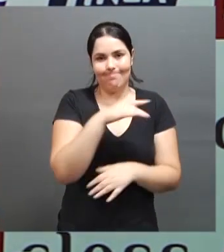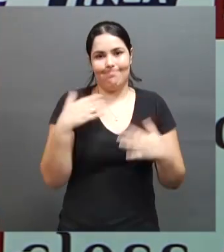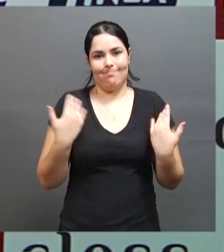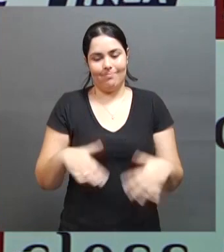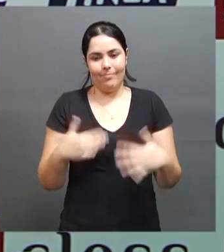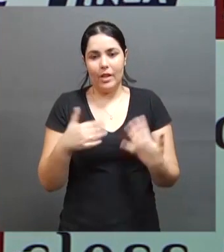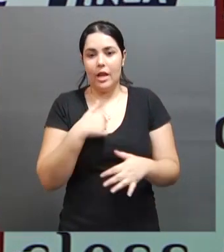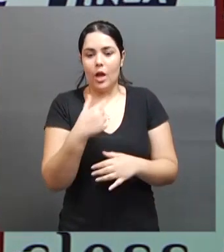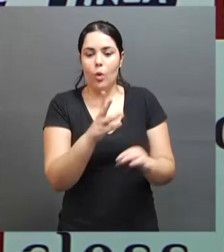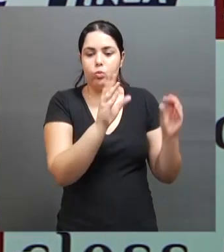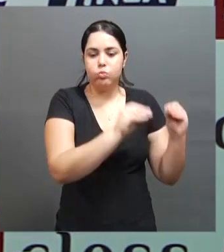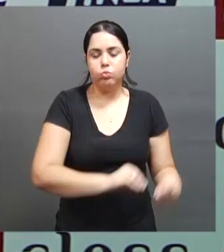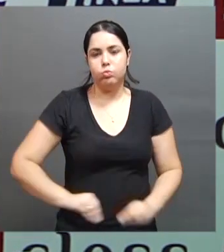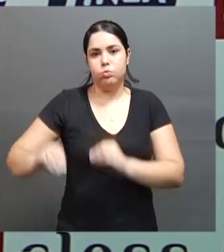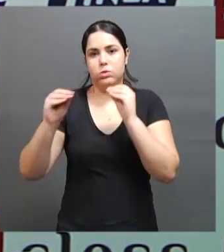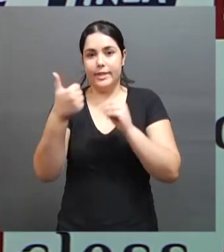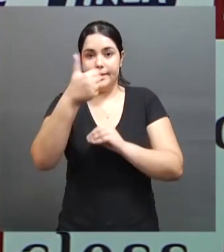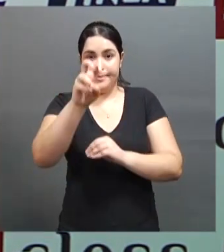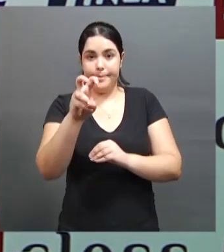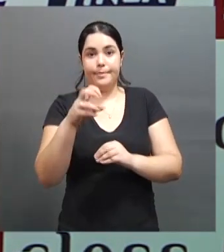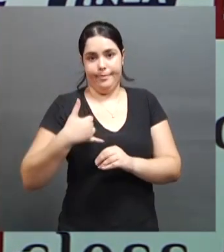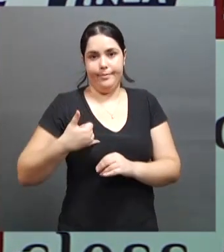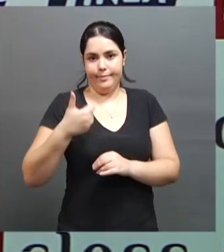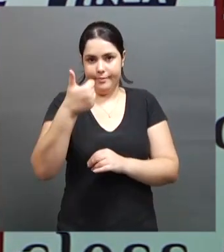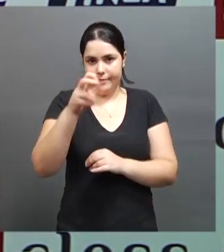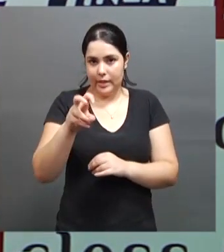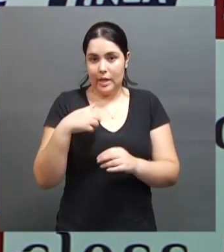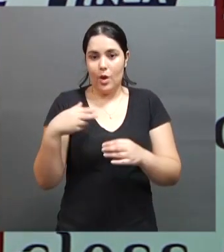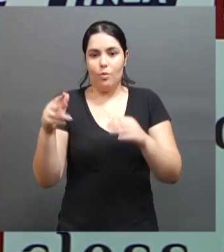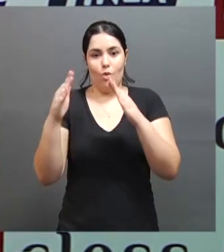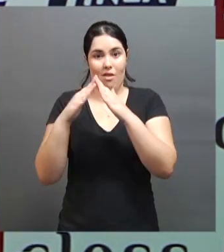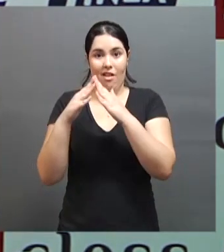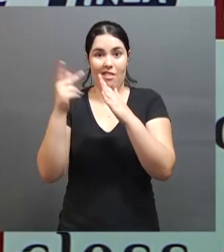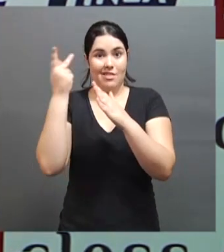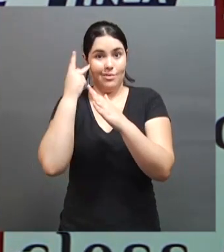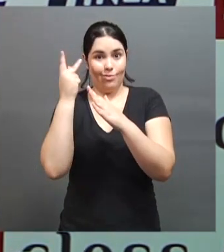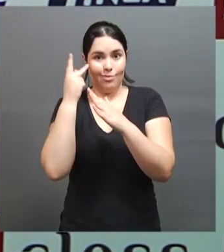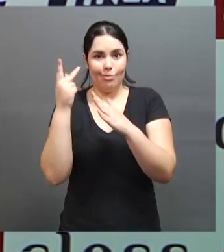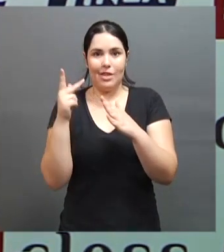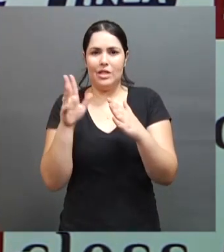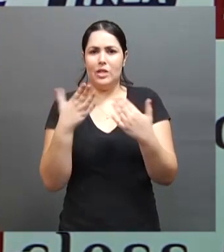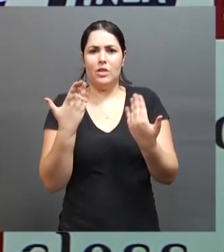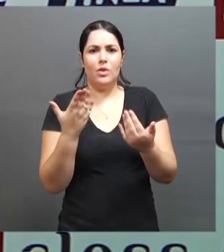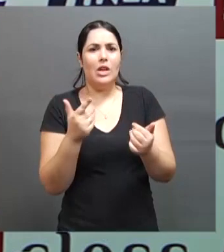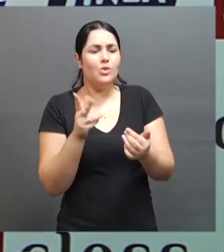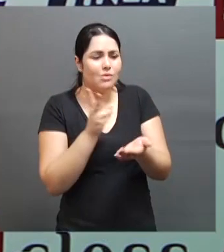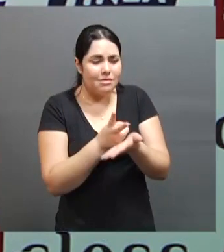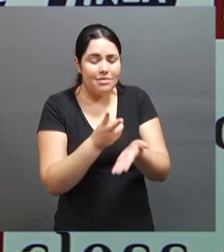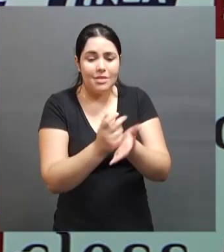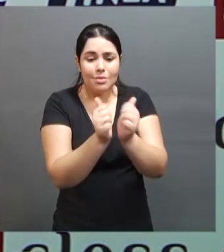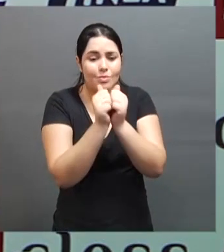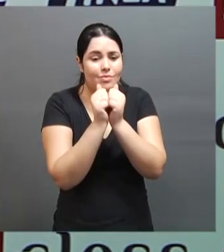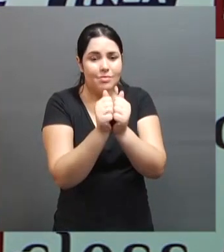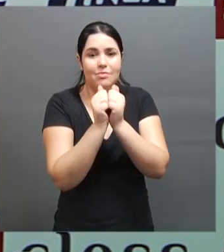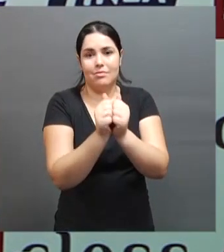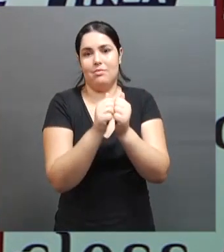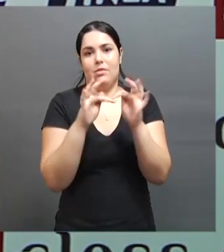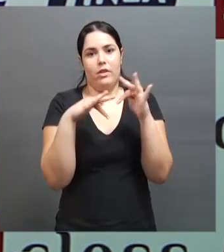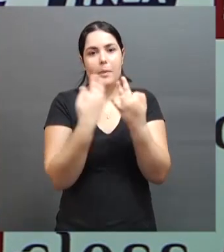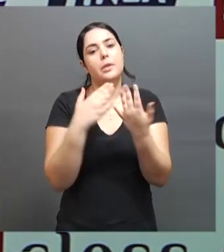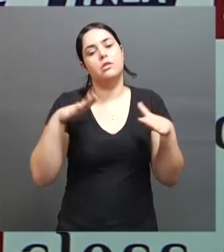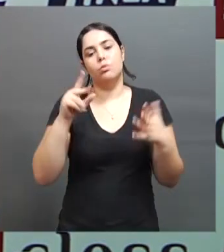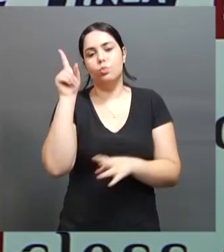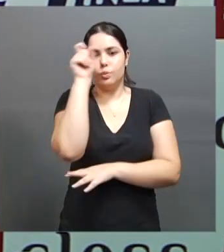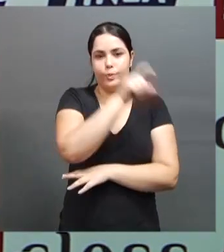Eu saí de casa com 15 anos, fui morar em São Paulo, e foi algo, assim, como eu sempre fui muito próxima da minha família, foi algo que foi bastante